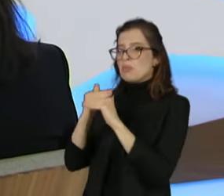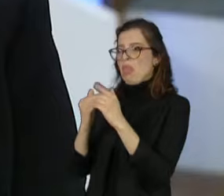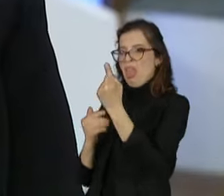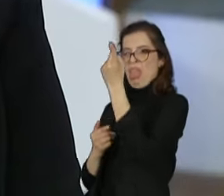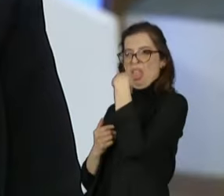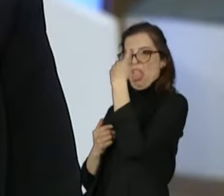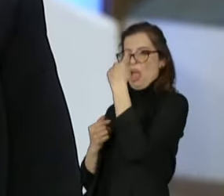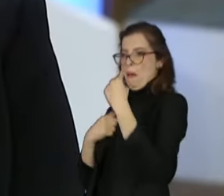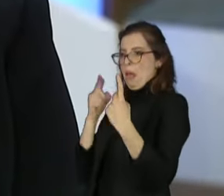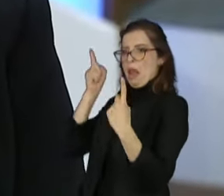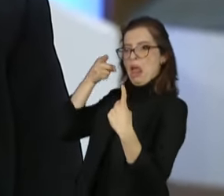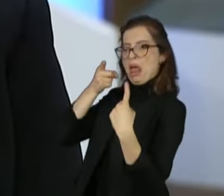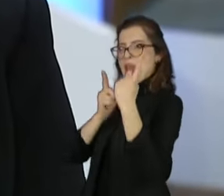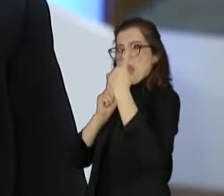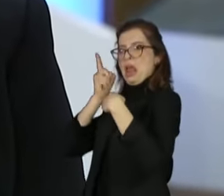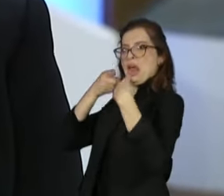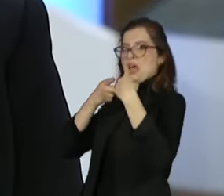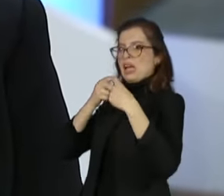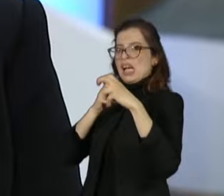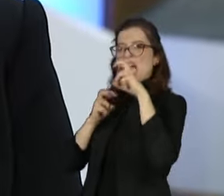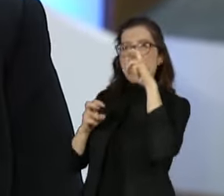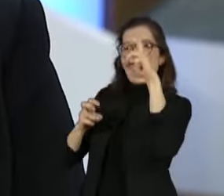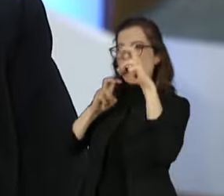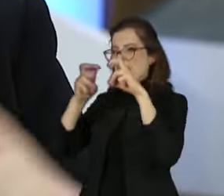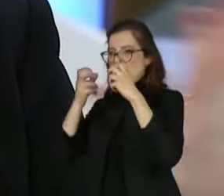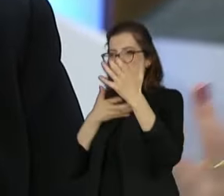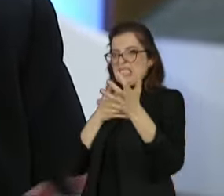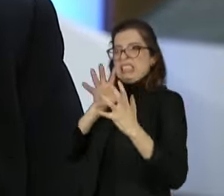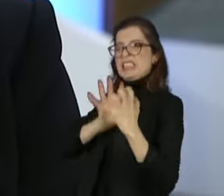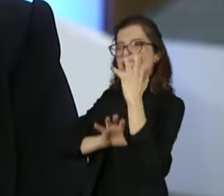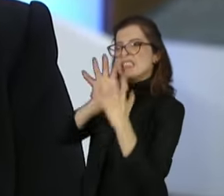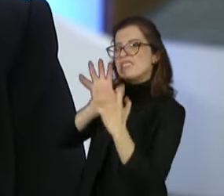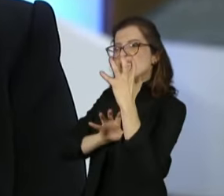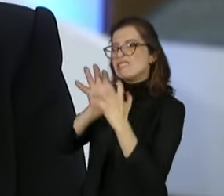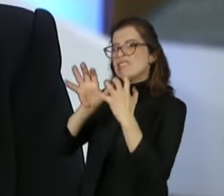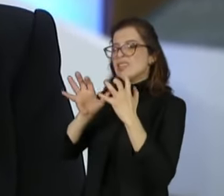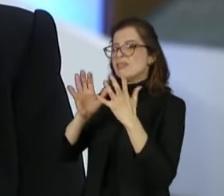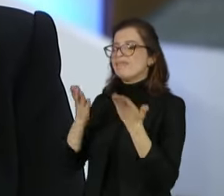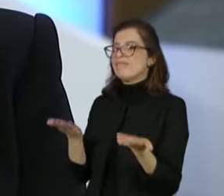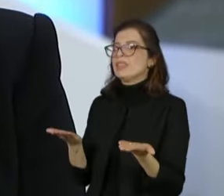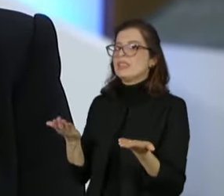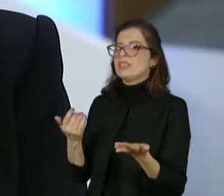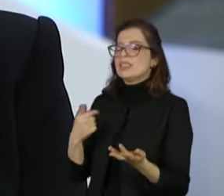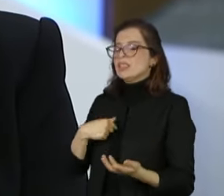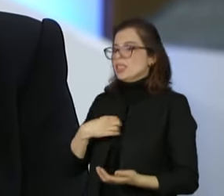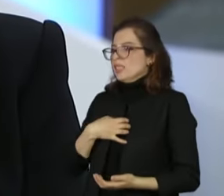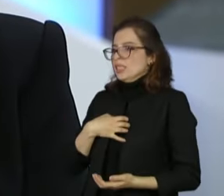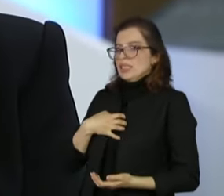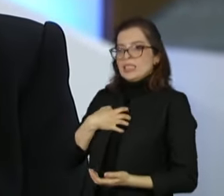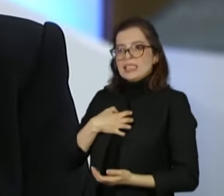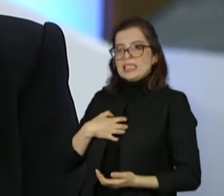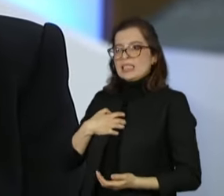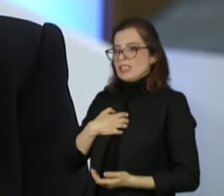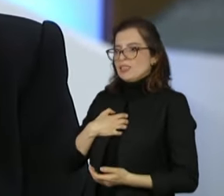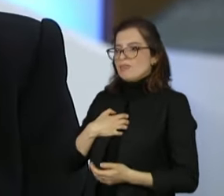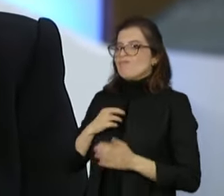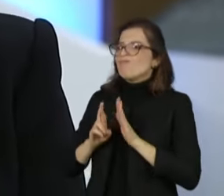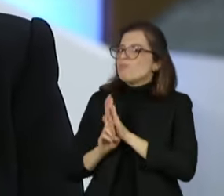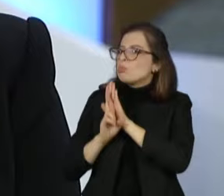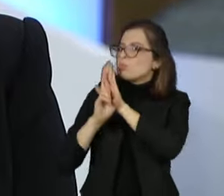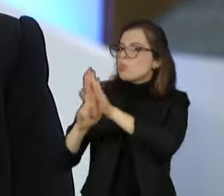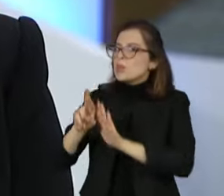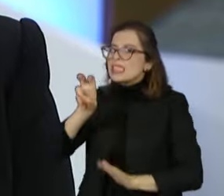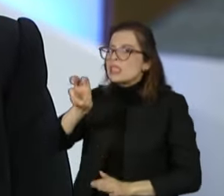gritarem comigo, eu grito de volta, porque eu tenho um compromisso. Eu represento também, de alguma forma, 53% da população brasileira,